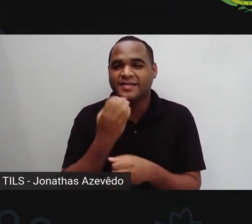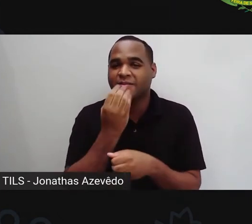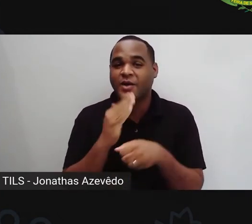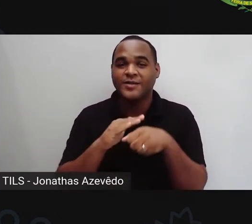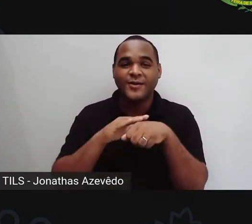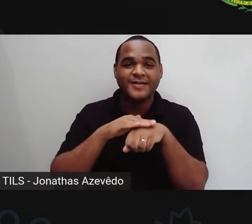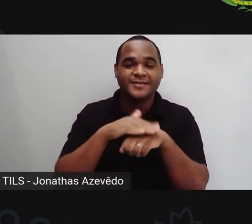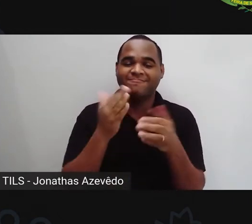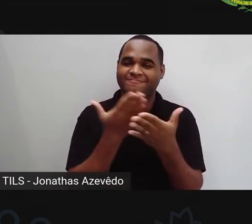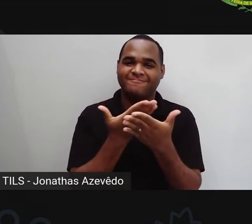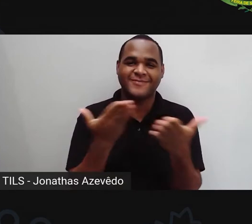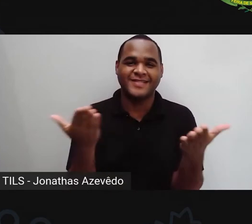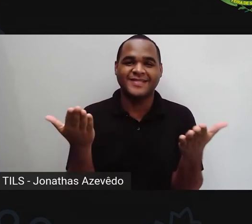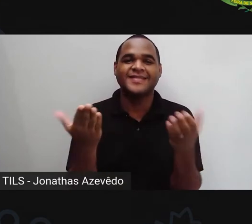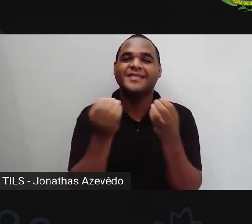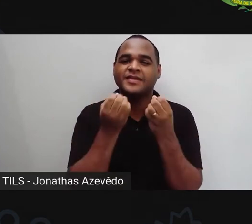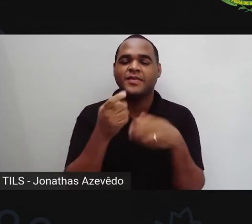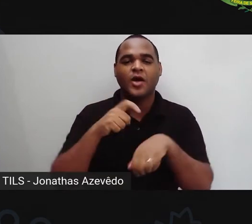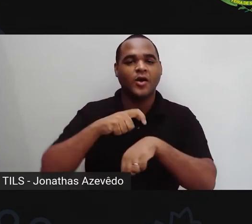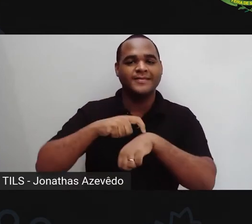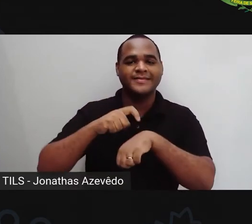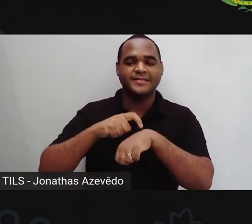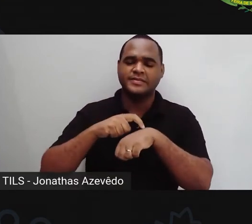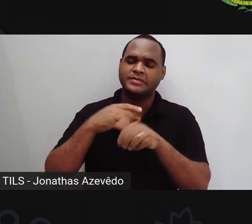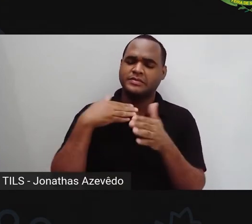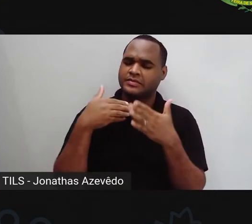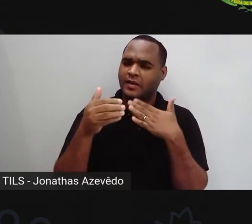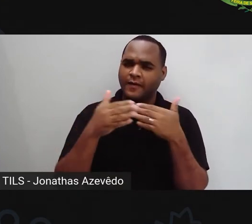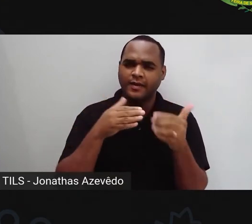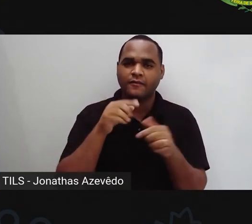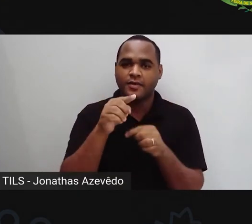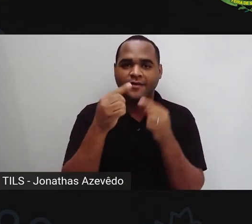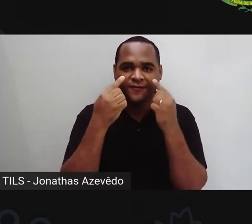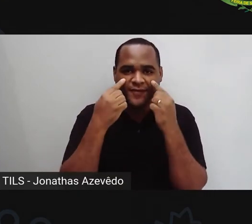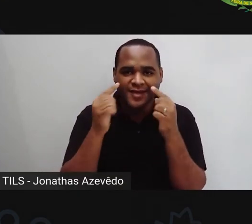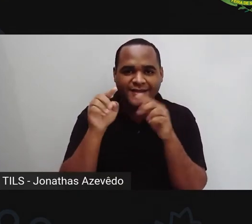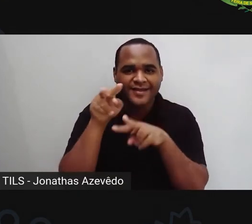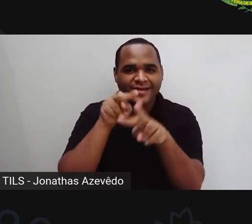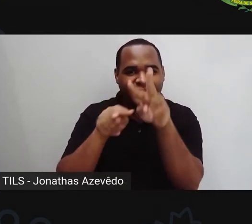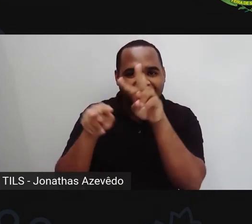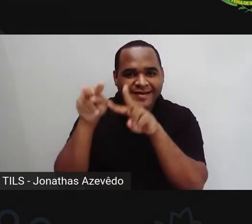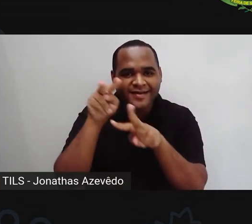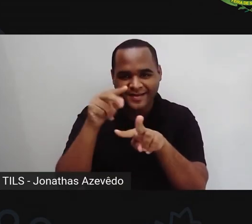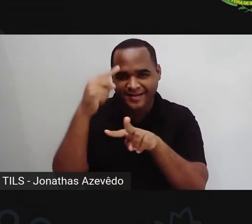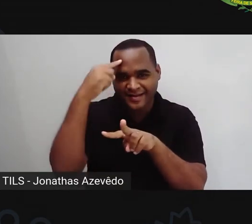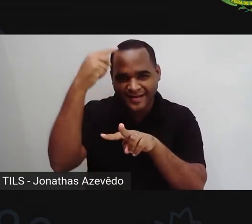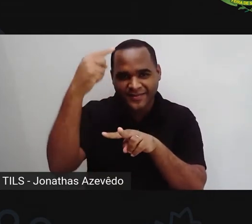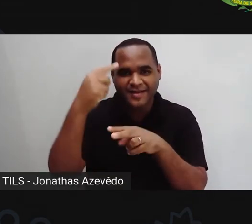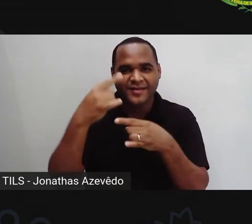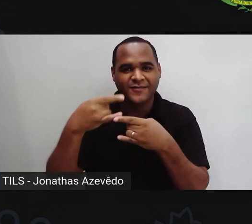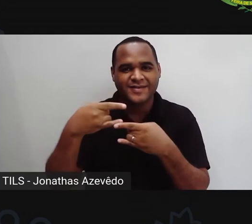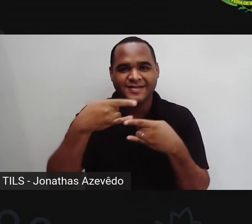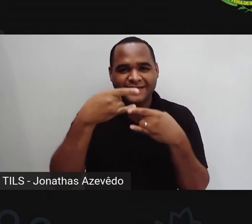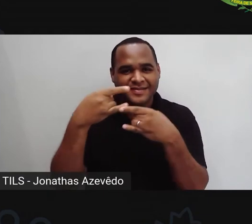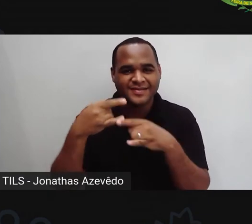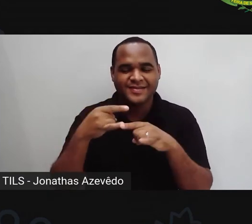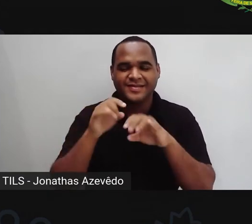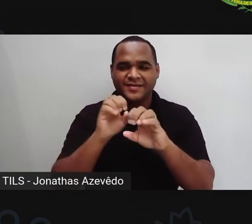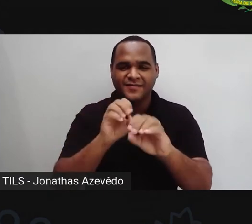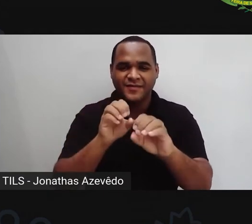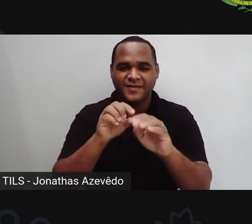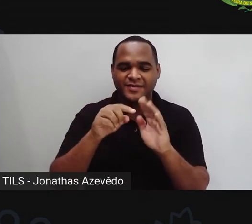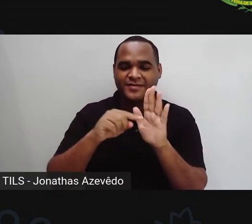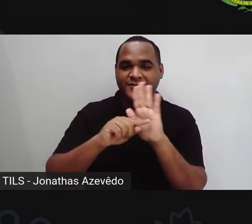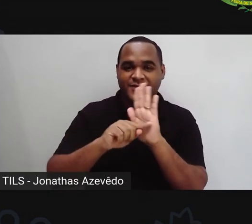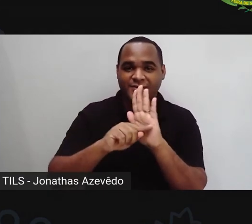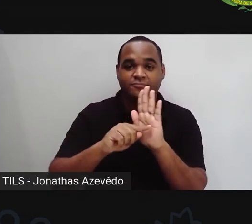boa noite, independente aí do horário que vocês estejam assistindo esta videoaula, a Prodeseja aí que sejam bem